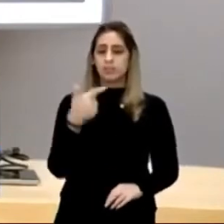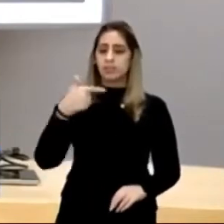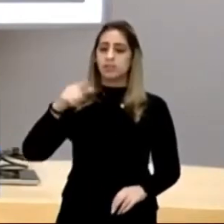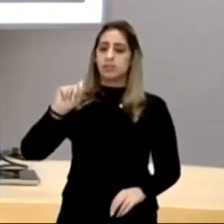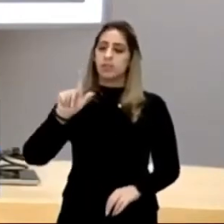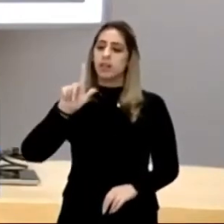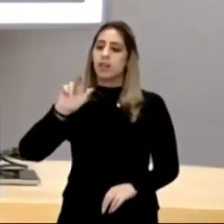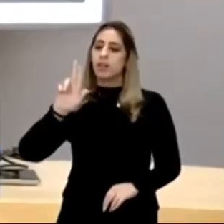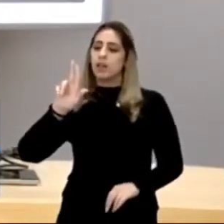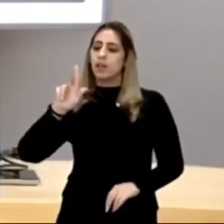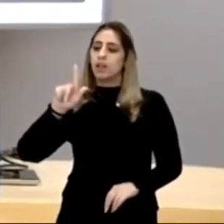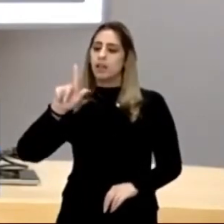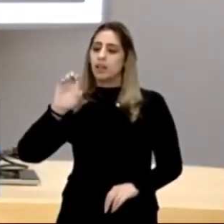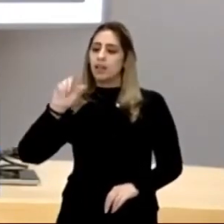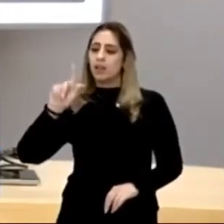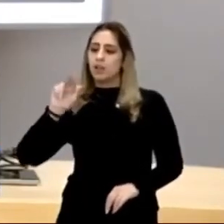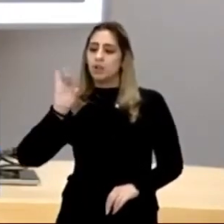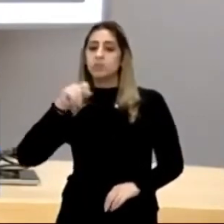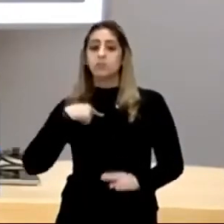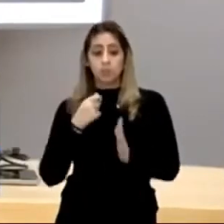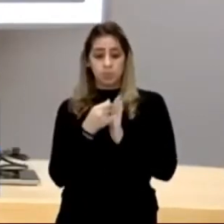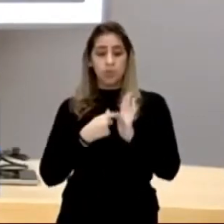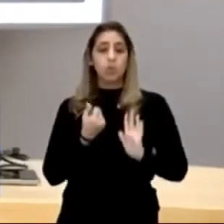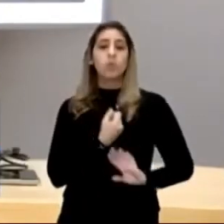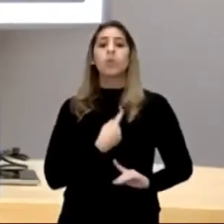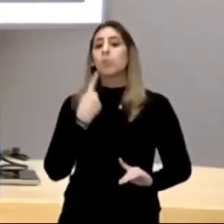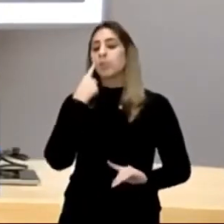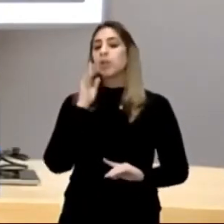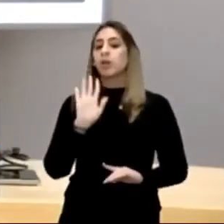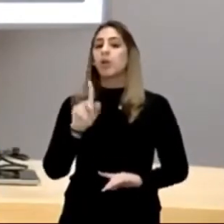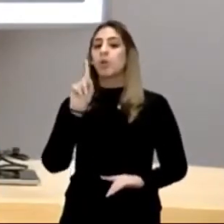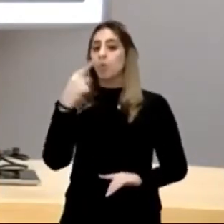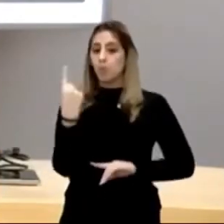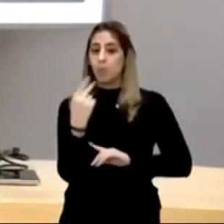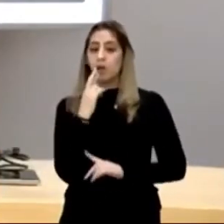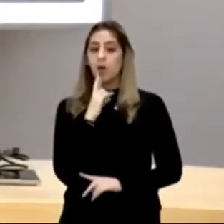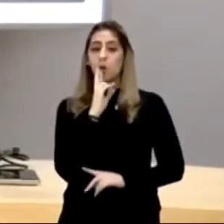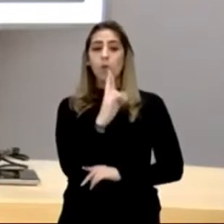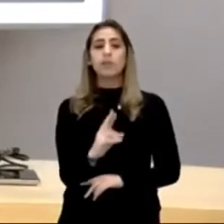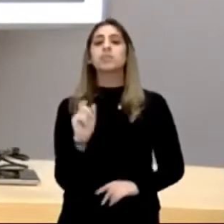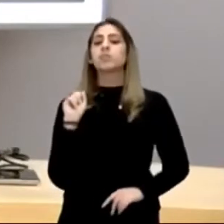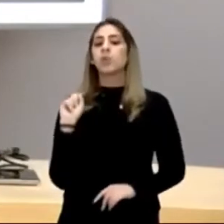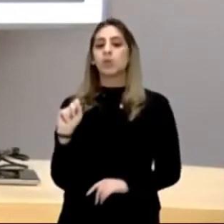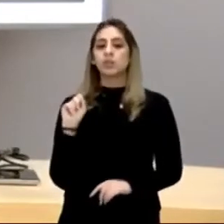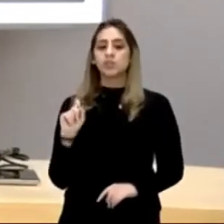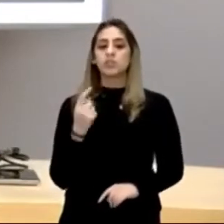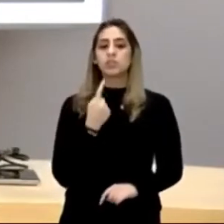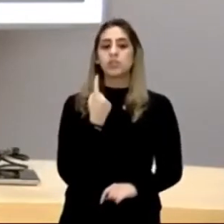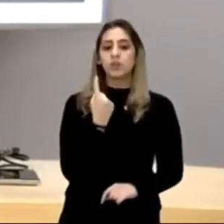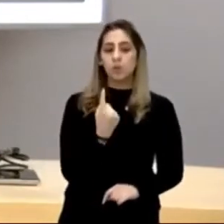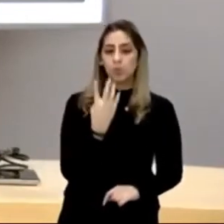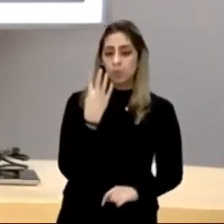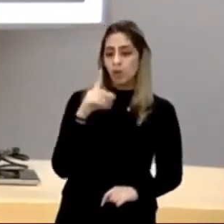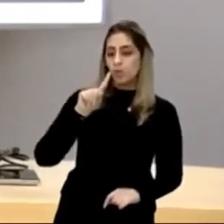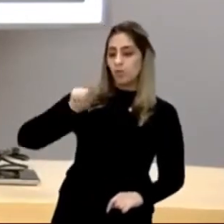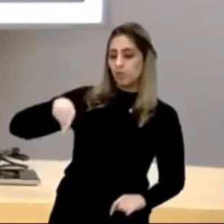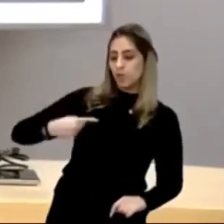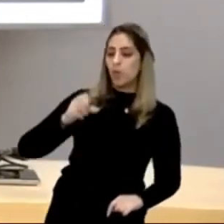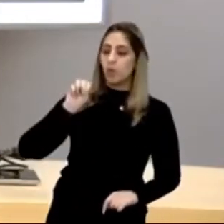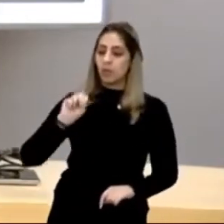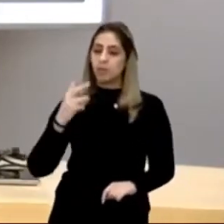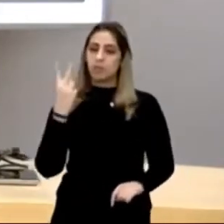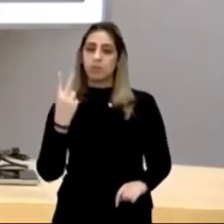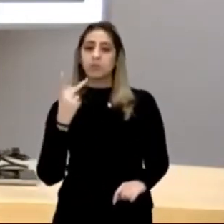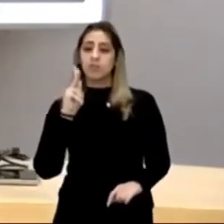660 léguas, eu anotei o número, porque, olha só, uma légua, corresponde a, 4,82,